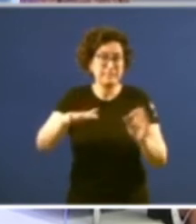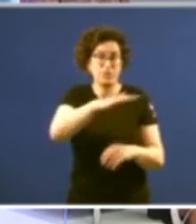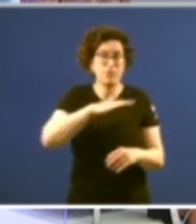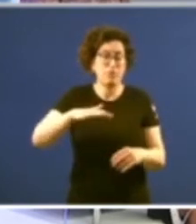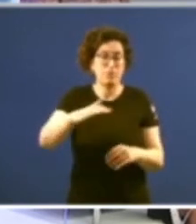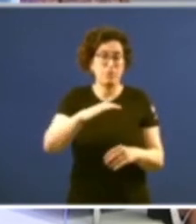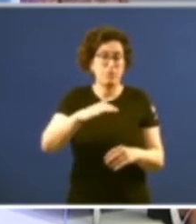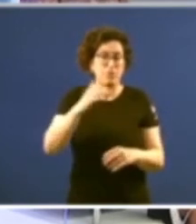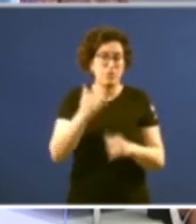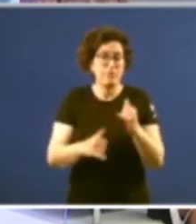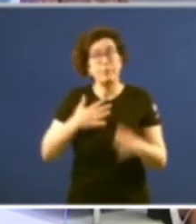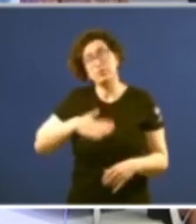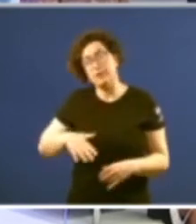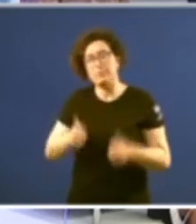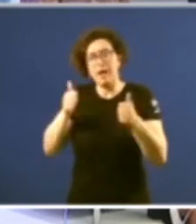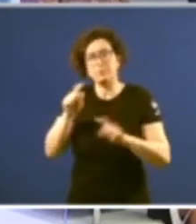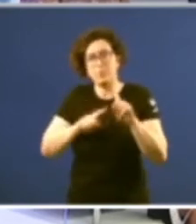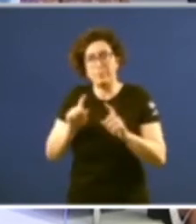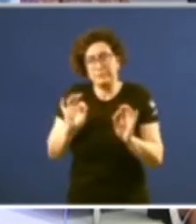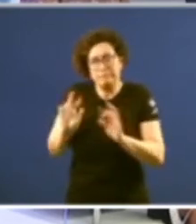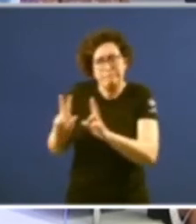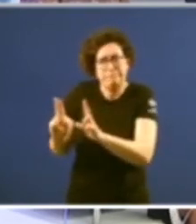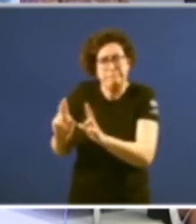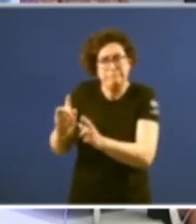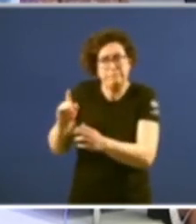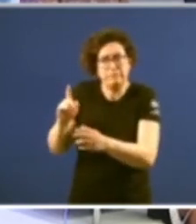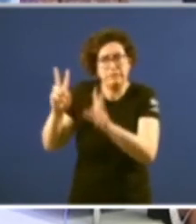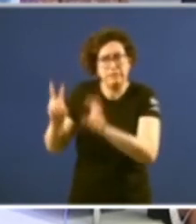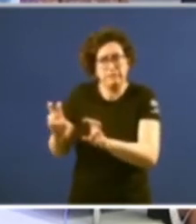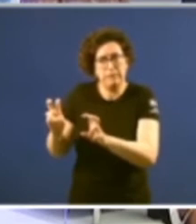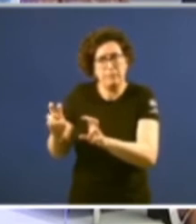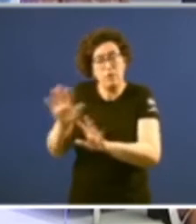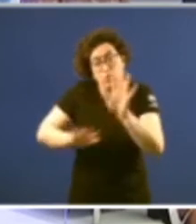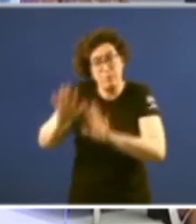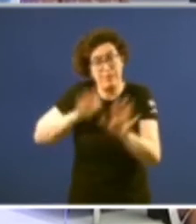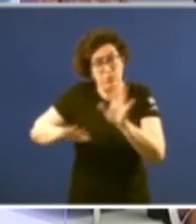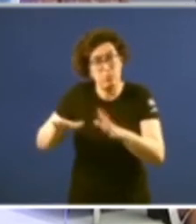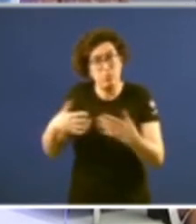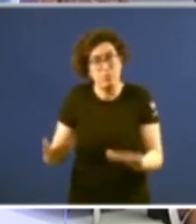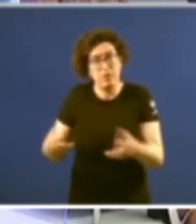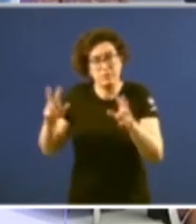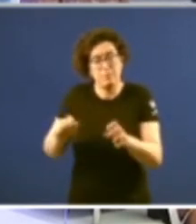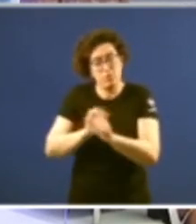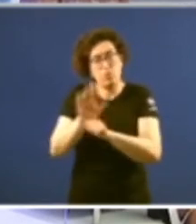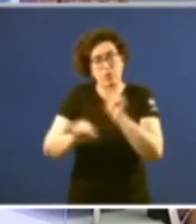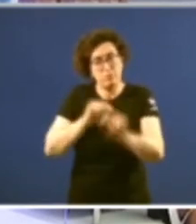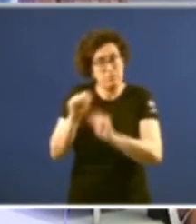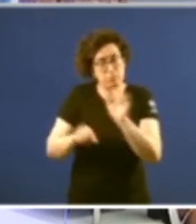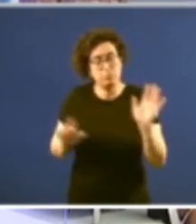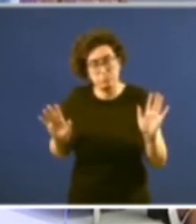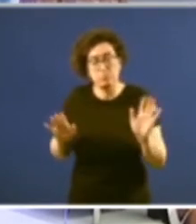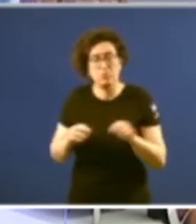máis sobresaltos por un tempo neste tempo xa complexo de por si que é o da pandemia eu queria